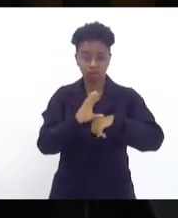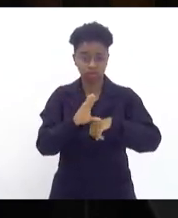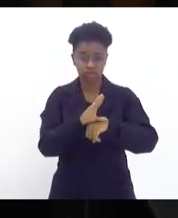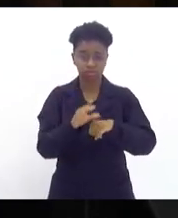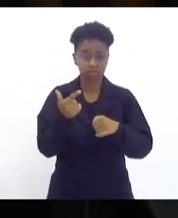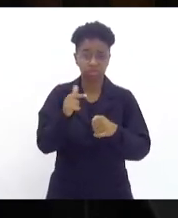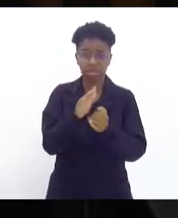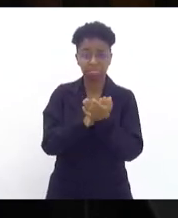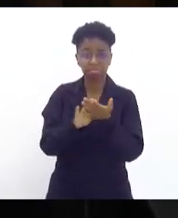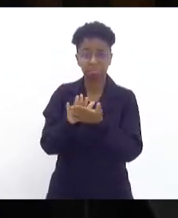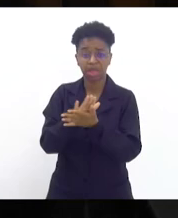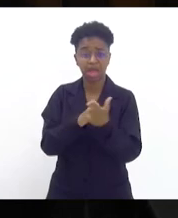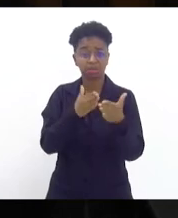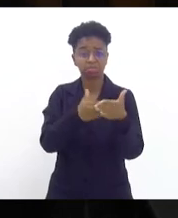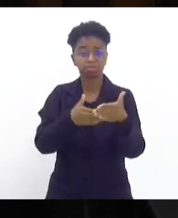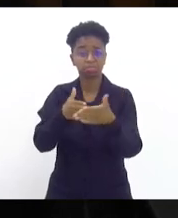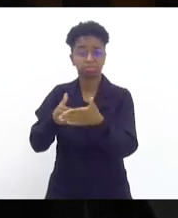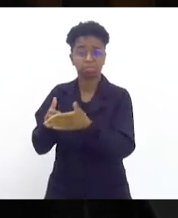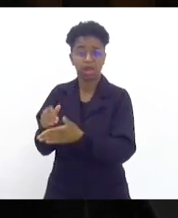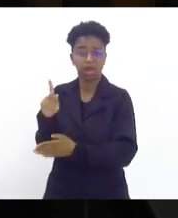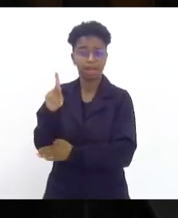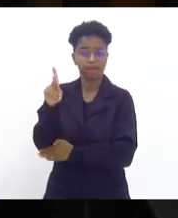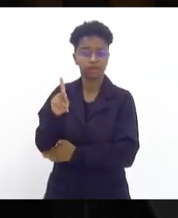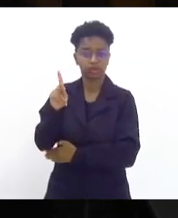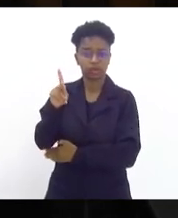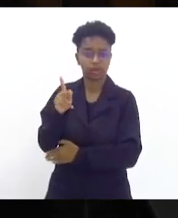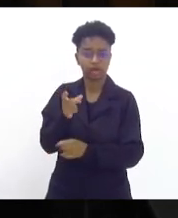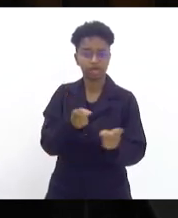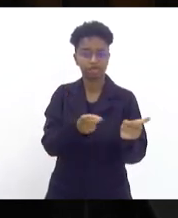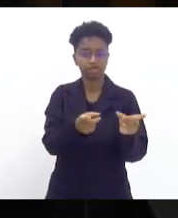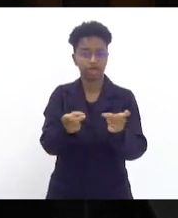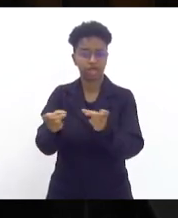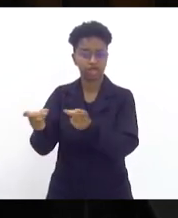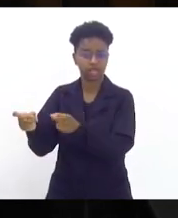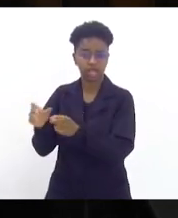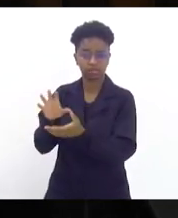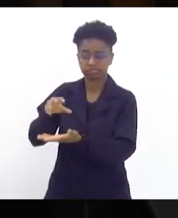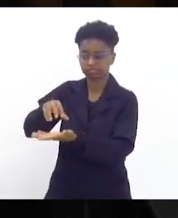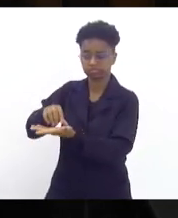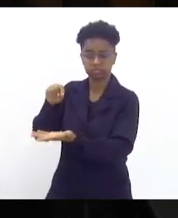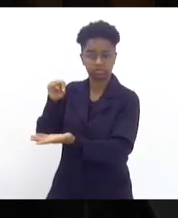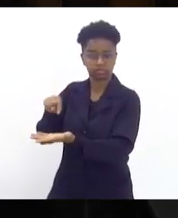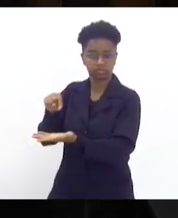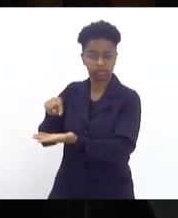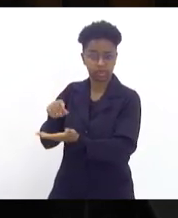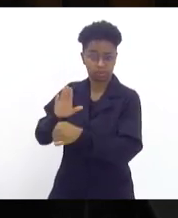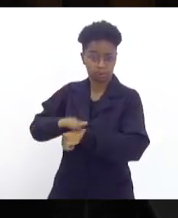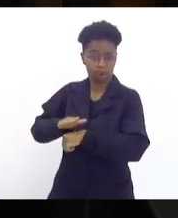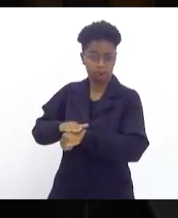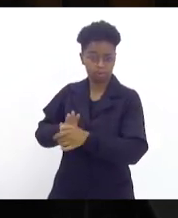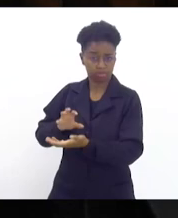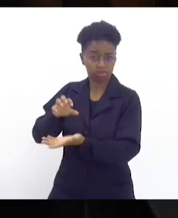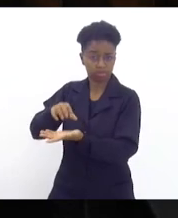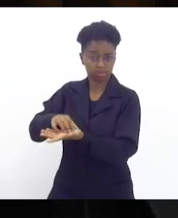impedisse da Petrobras vender para uma subsidiária dela mesma